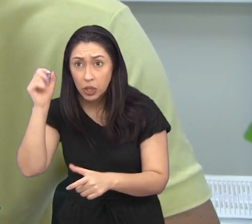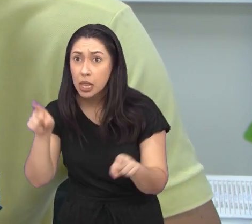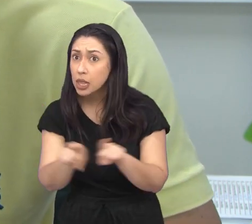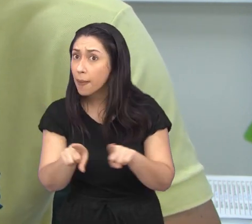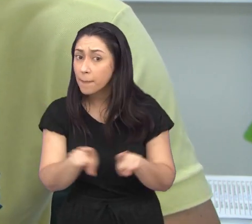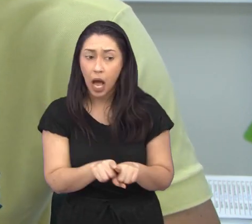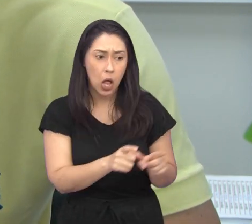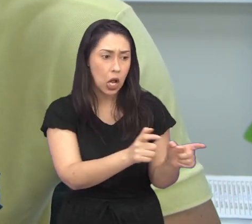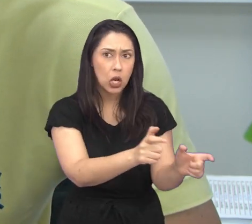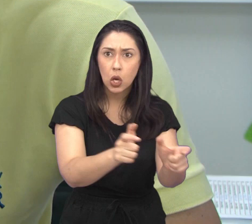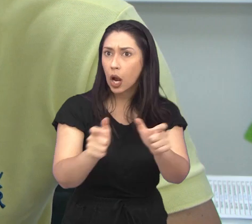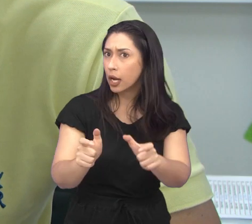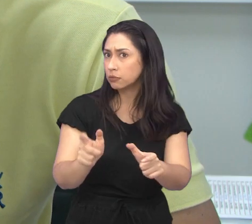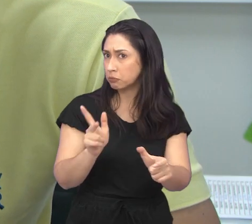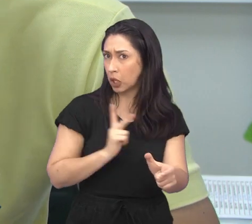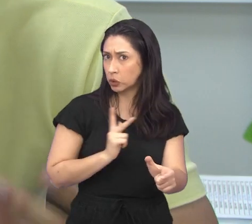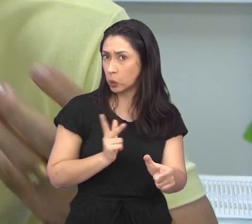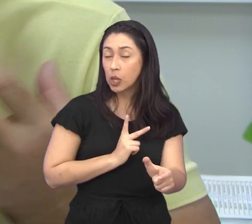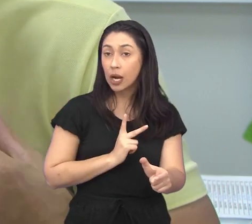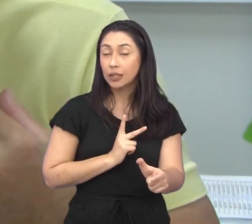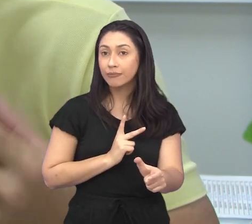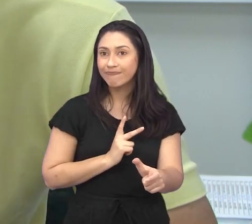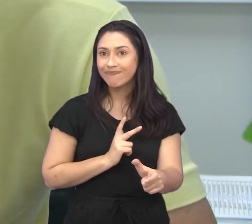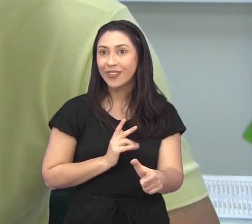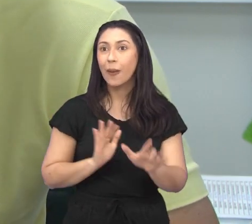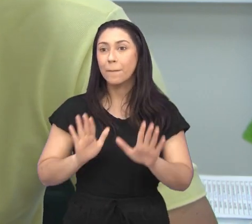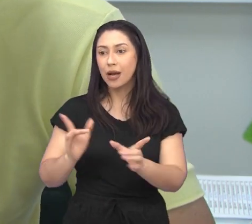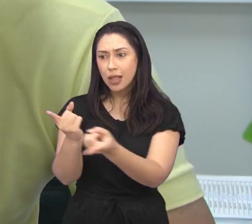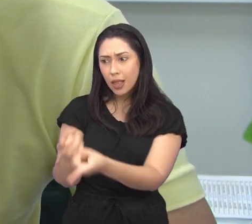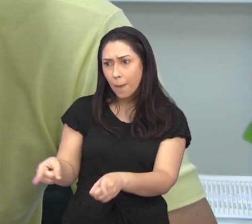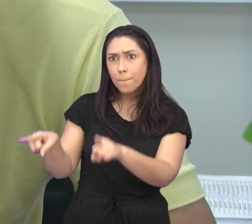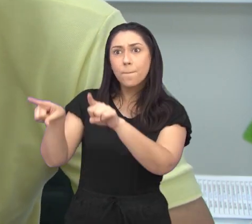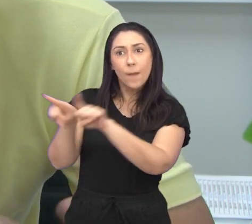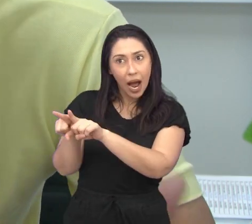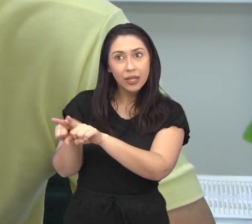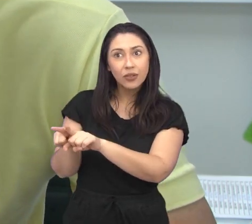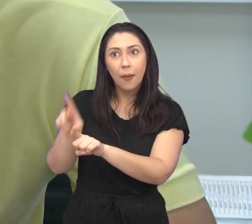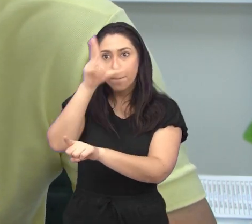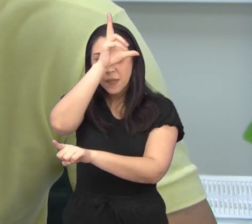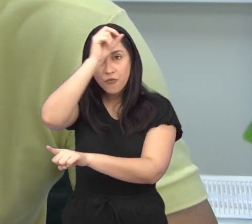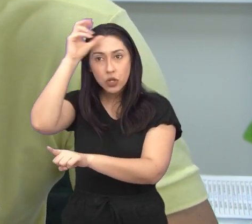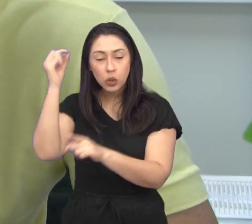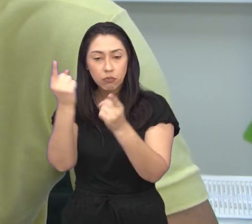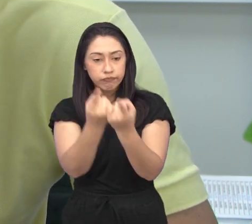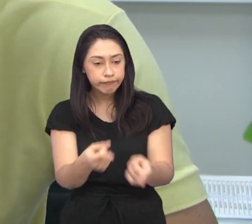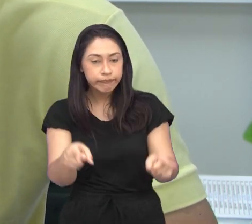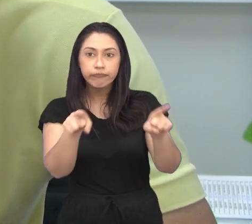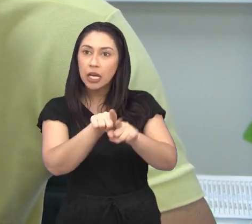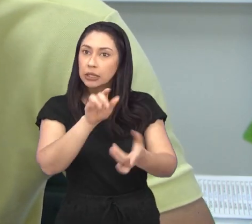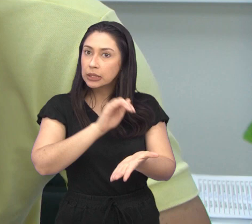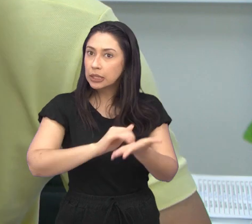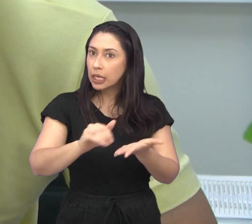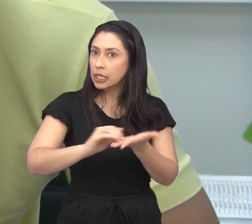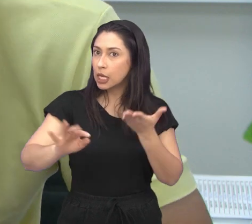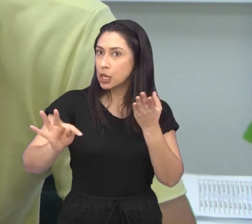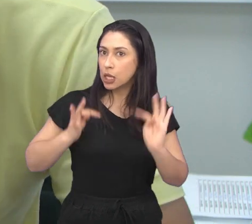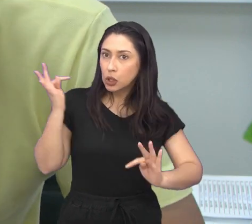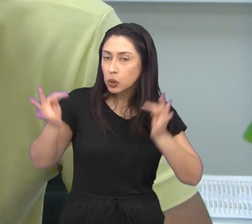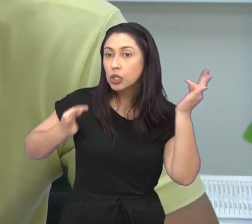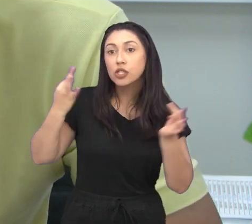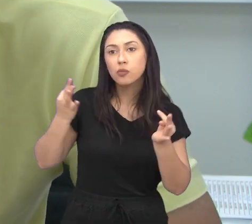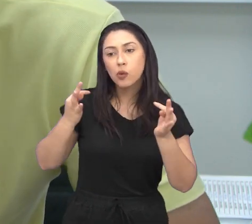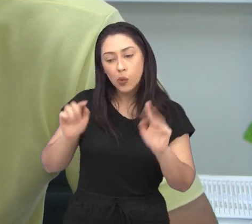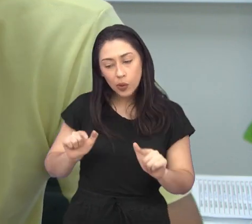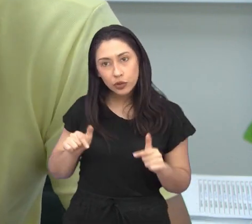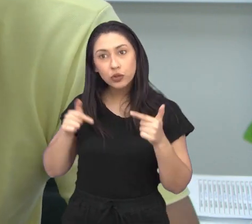nos próprios privados, estar junto à prefeitura, junto à Secretaria de Turismo, trazendo políticas